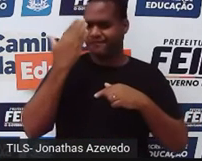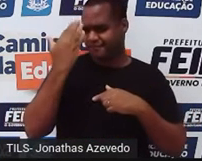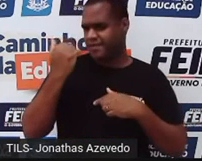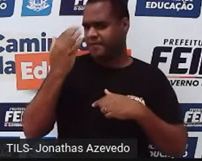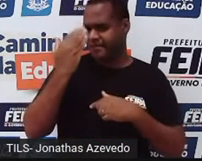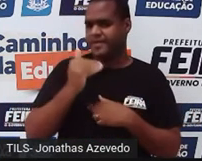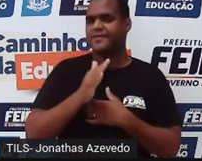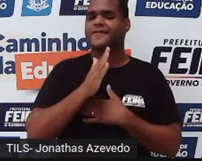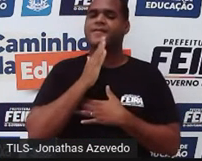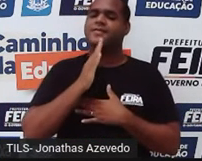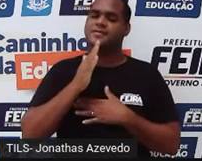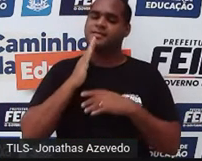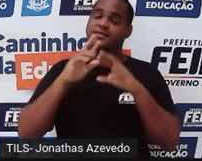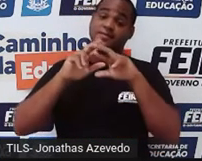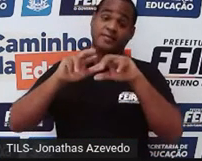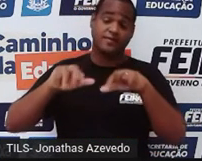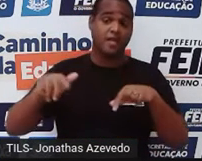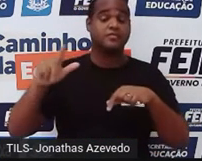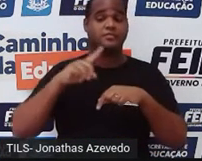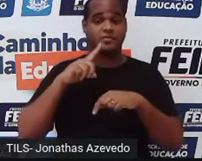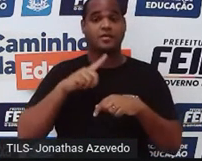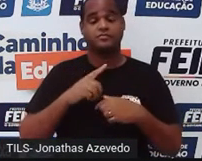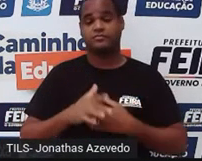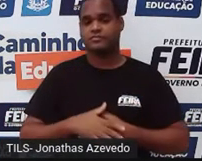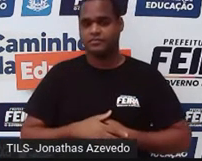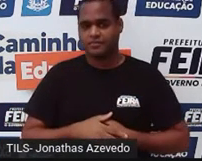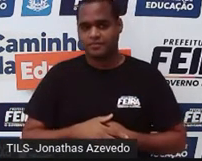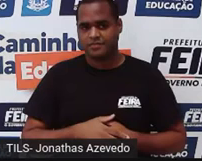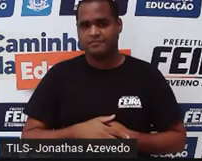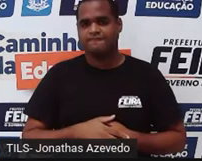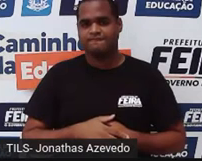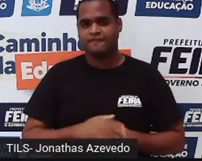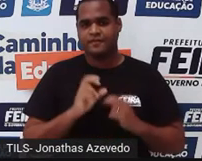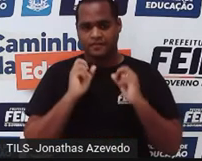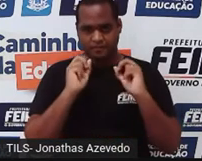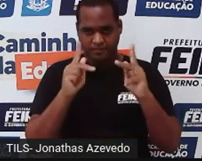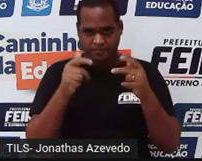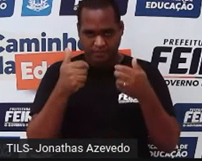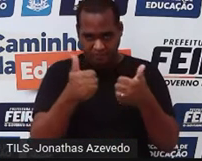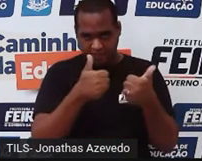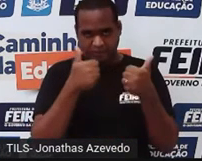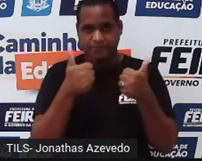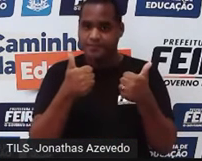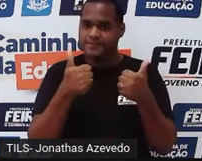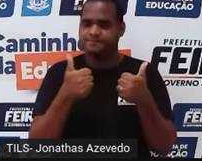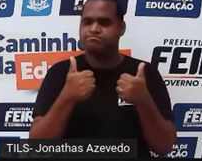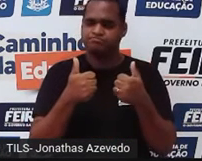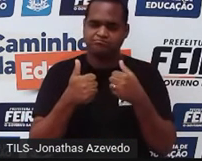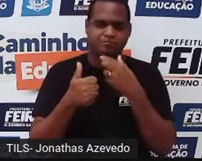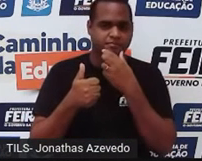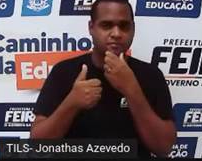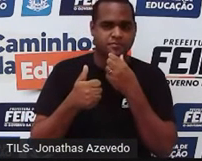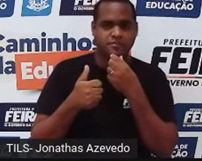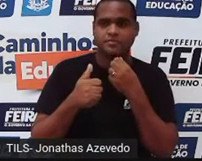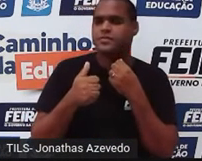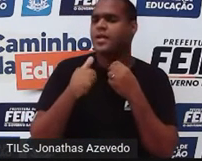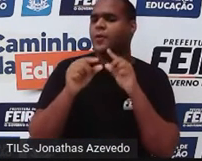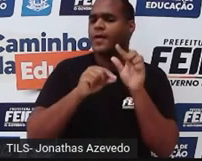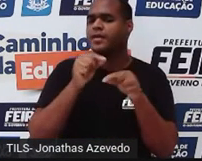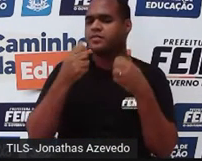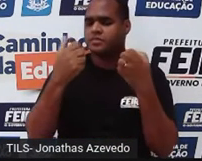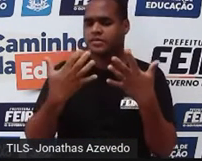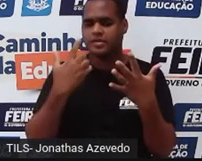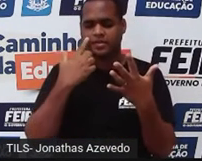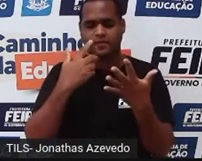outro lado sabe muita coisa sobre número. Tá bom? E aí, né? De